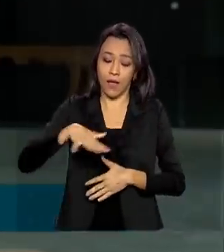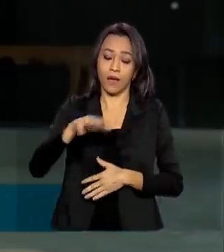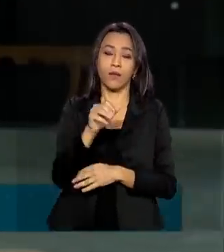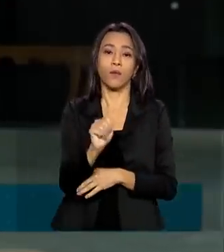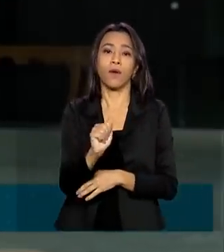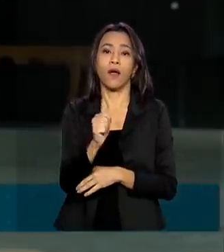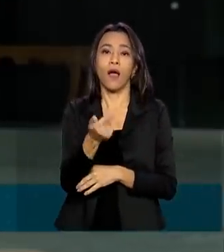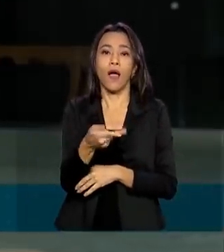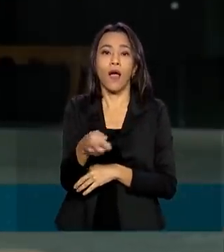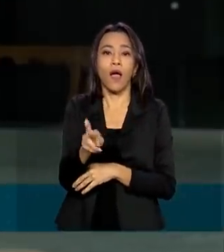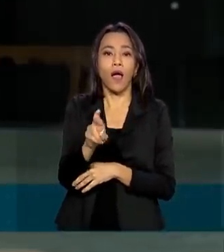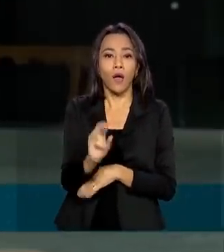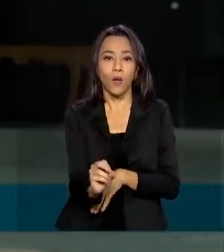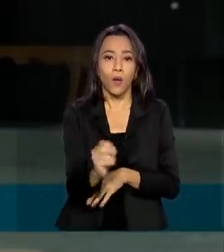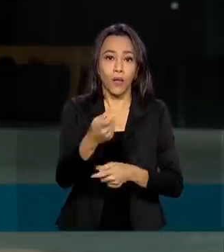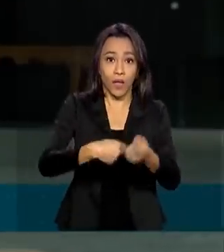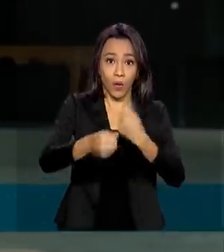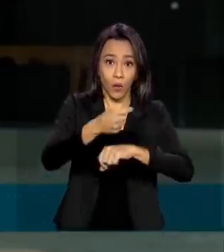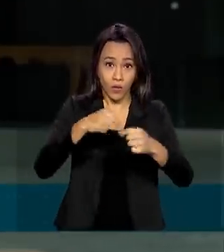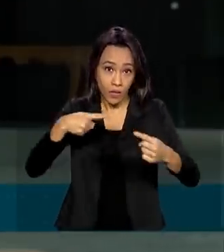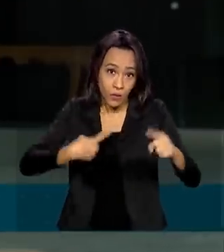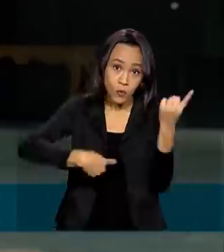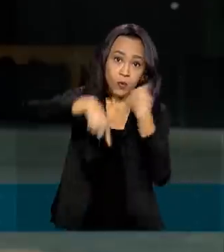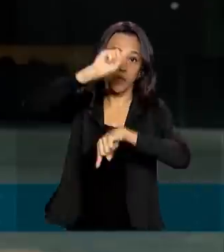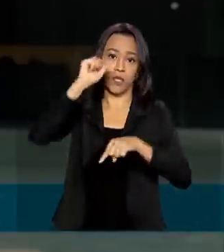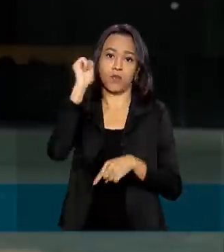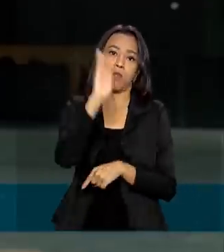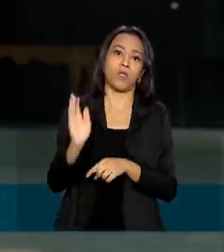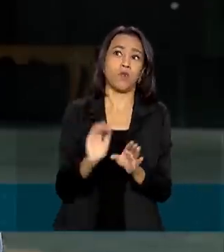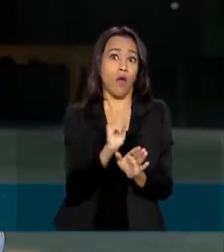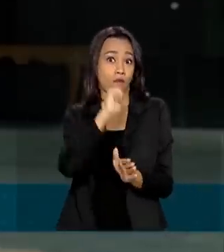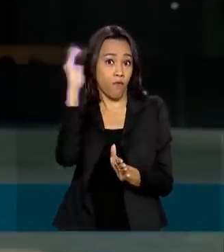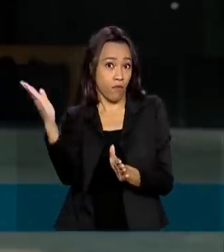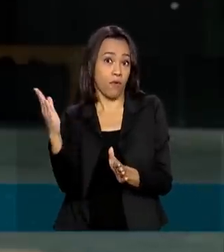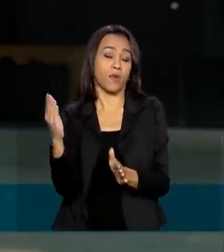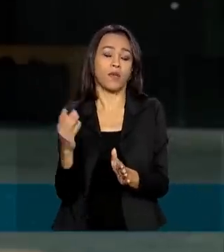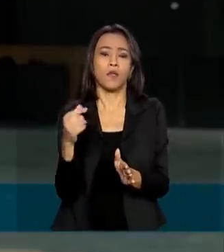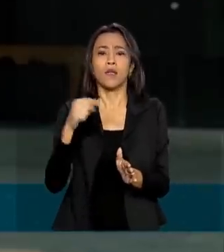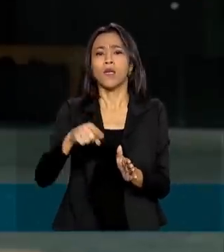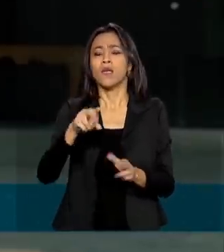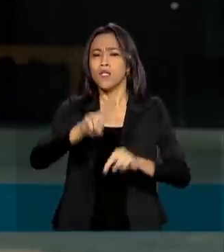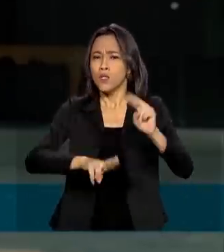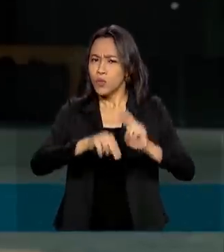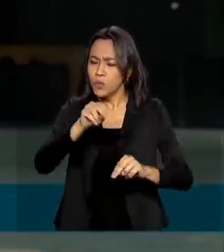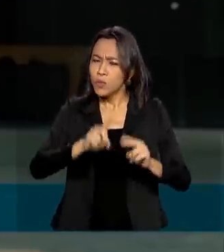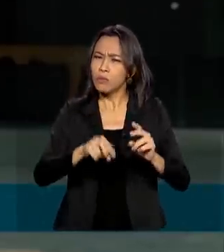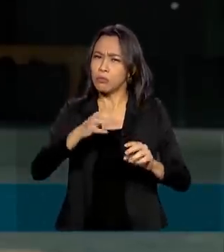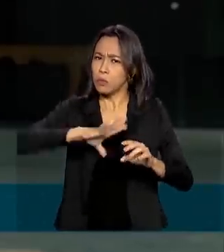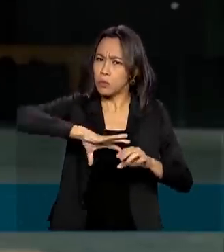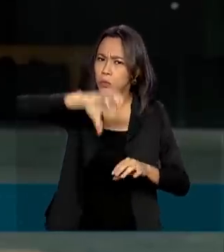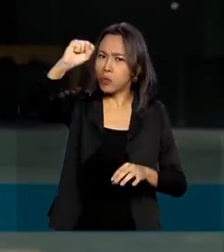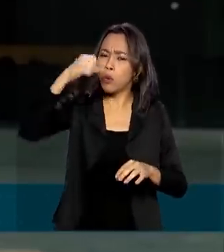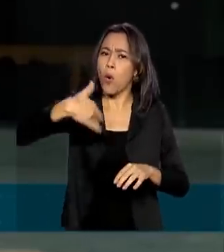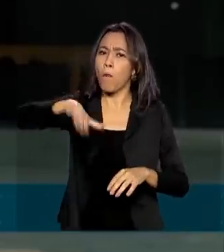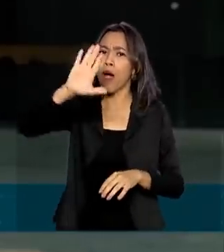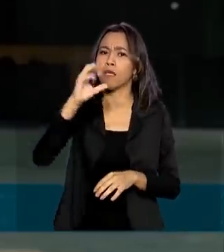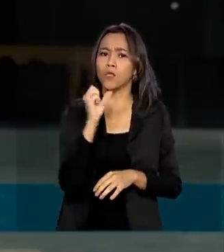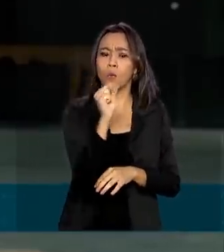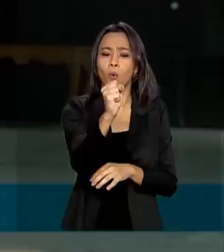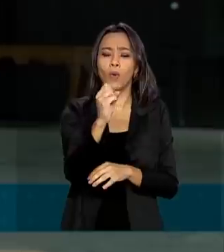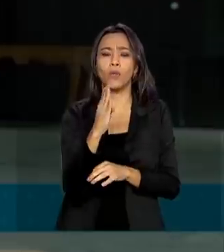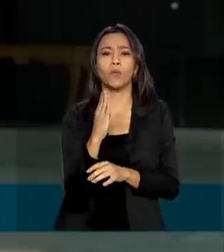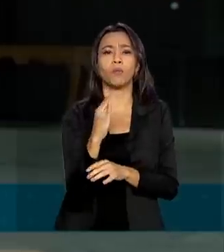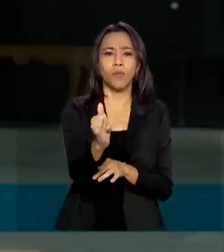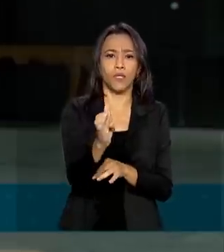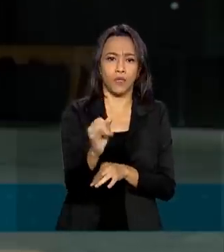o grande trunfo do Brasil lá fora. Em julho, as exportações superaram as importações em mais de 8 bilhões de dólares